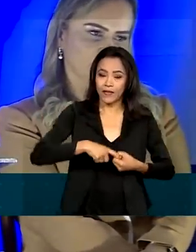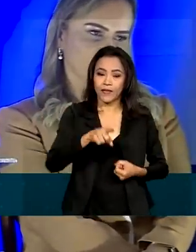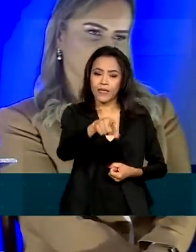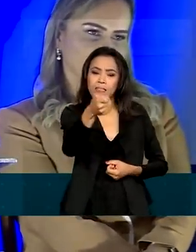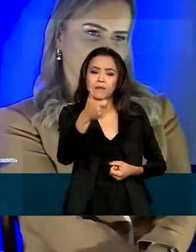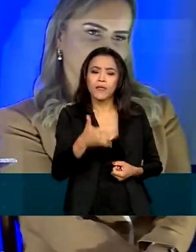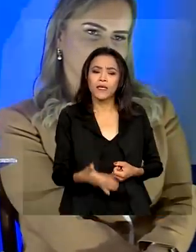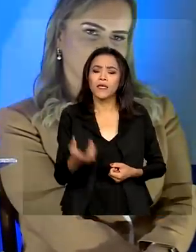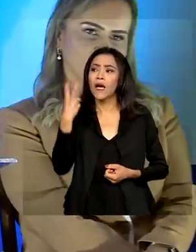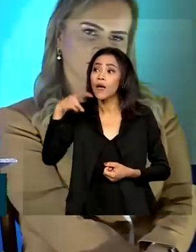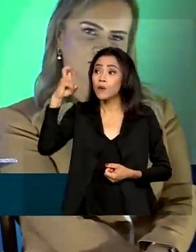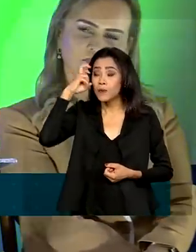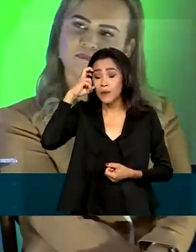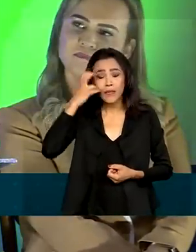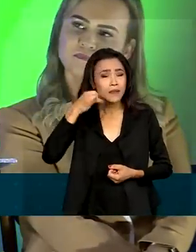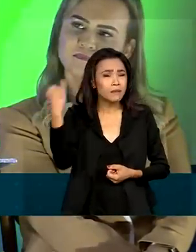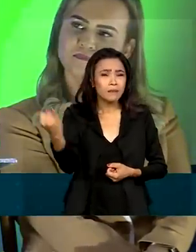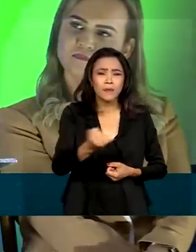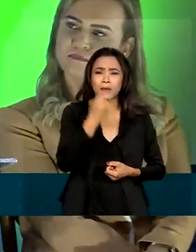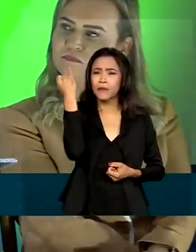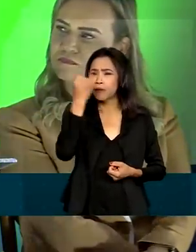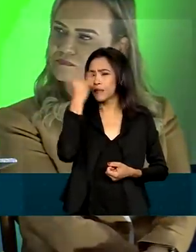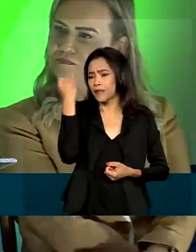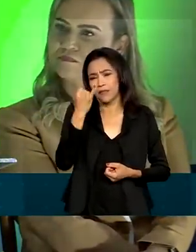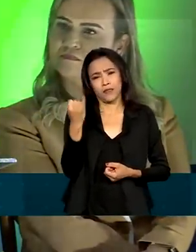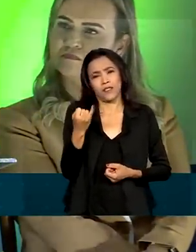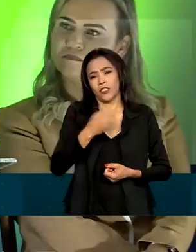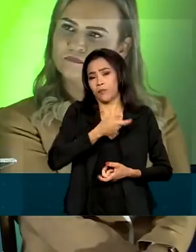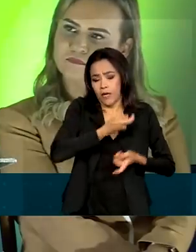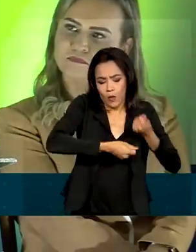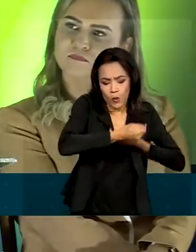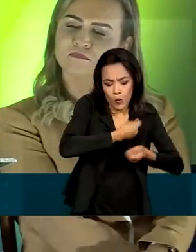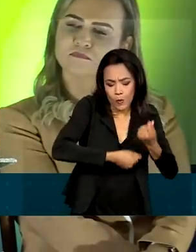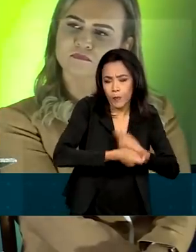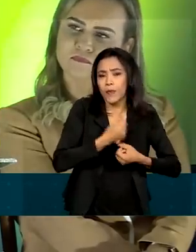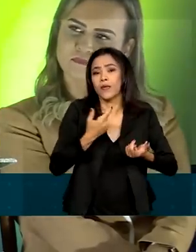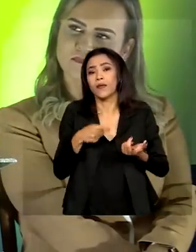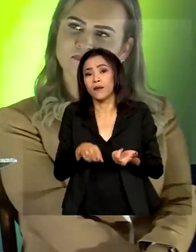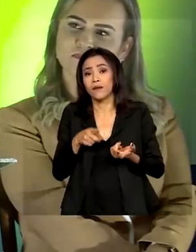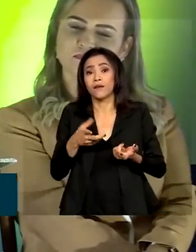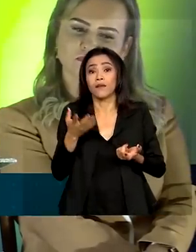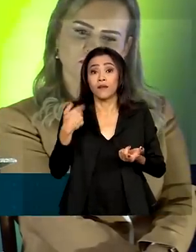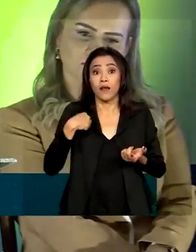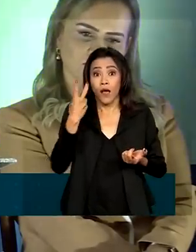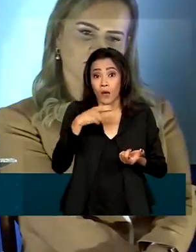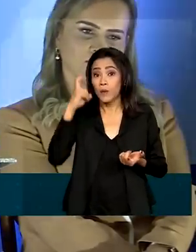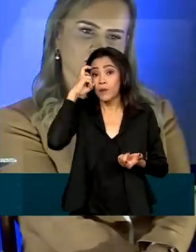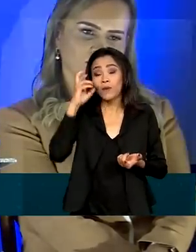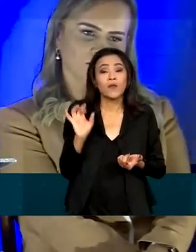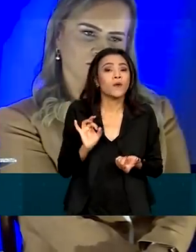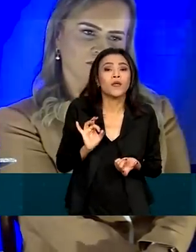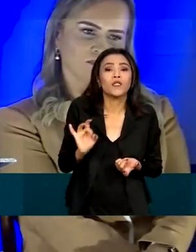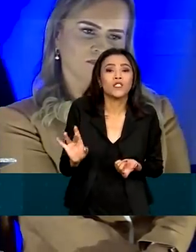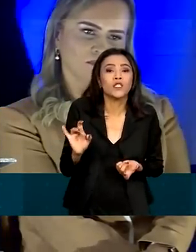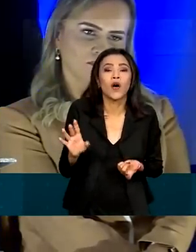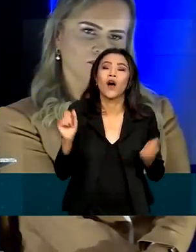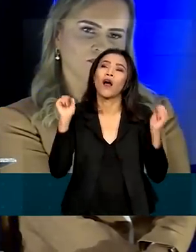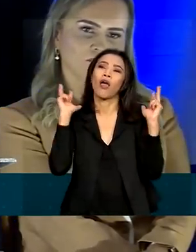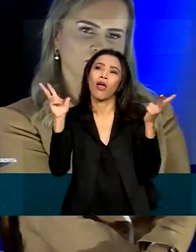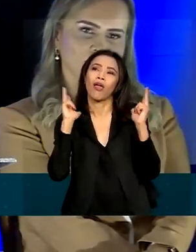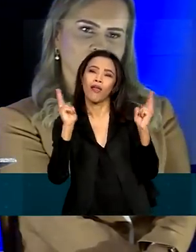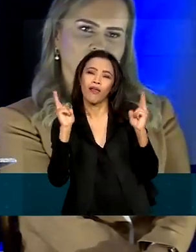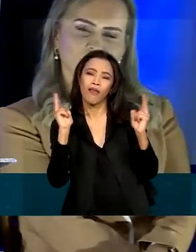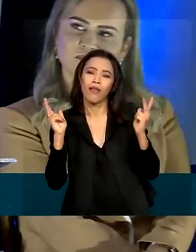fundamental na reconstrução do Brasil e da sua economia, principalmente. A cultura não é só para lazer,